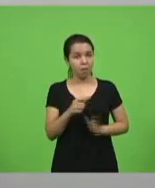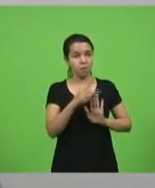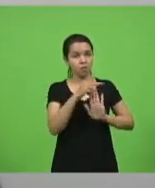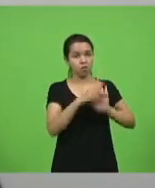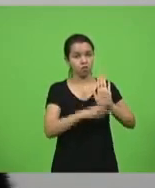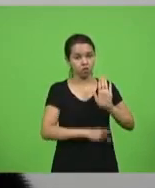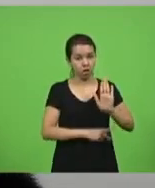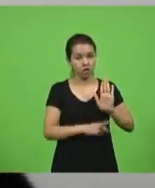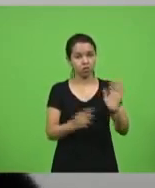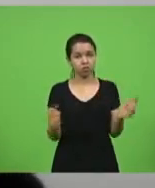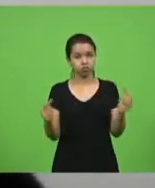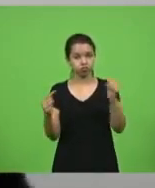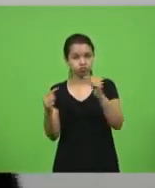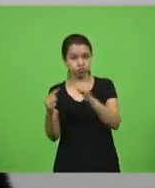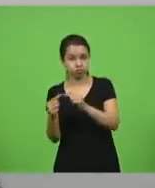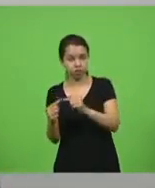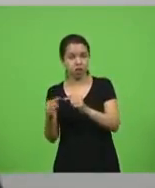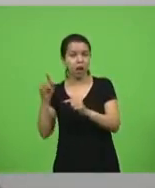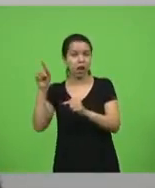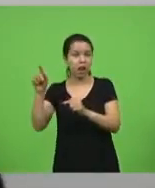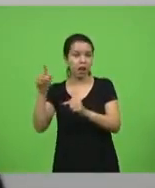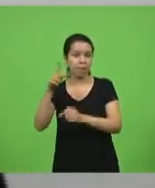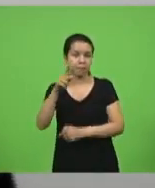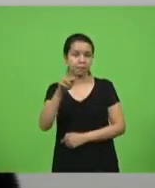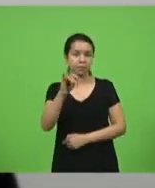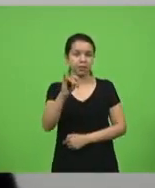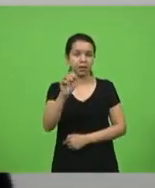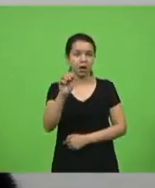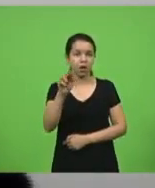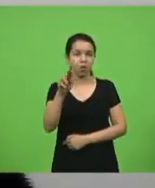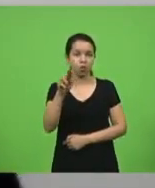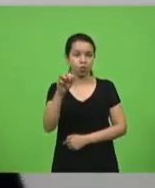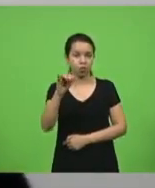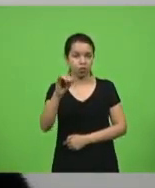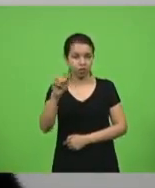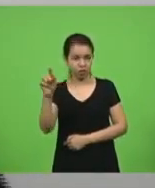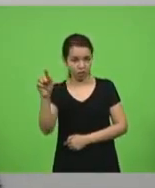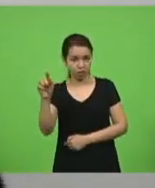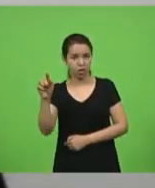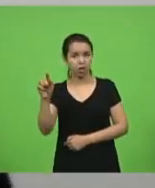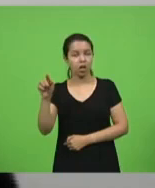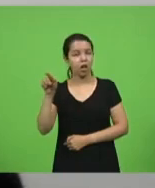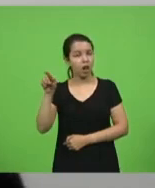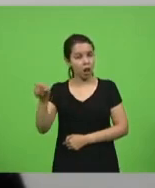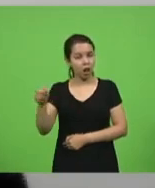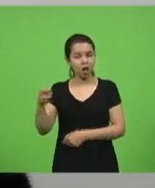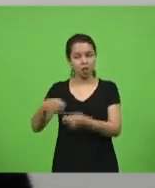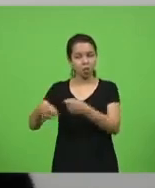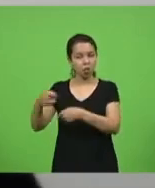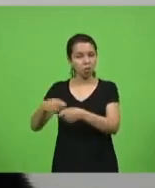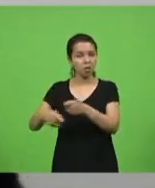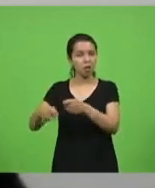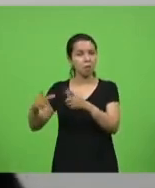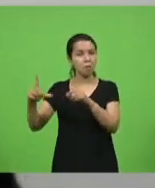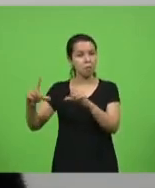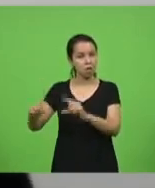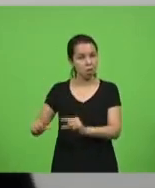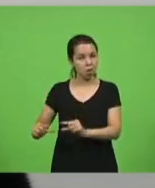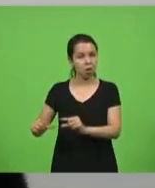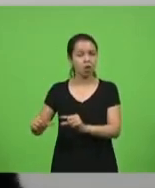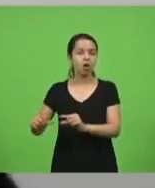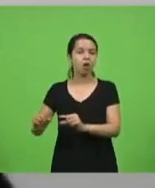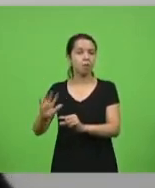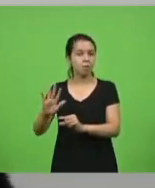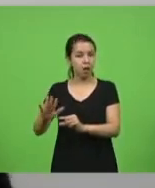governo do estado do Piauí, que é um estado de menor poder econômico de Santa Catarina e lá teve condições de apresentar. Nós também temos